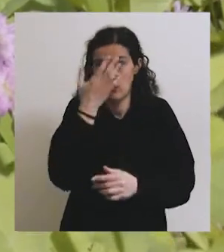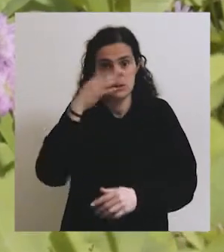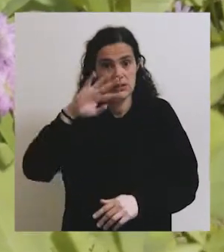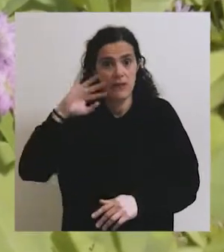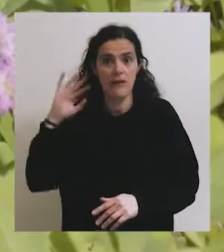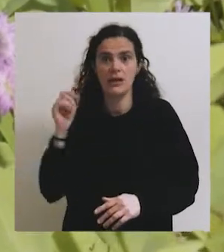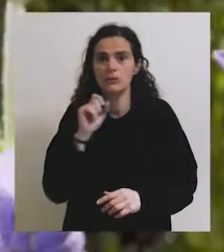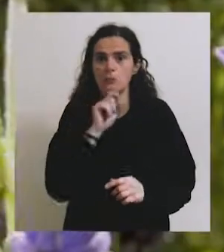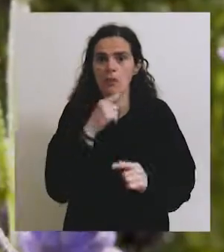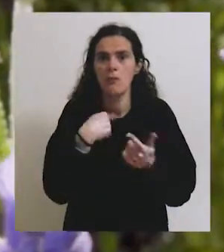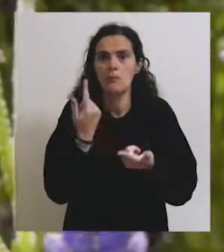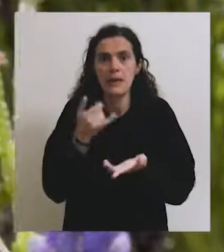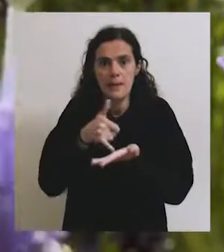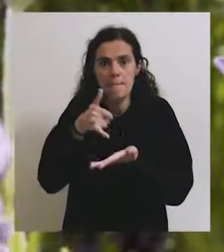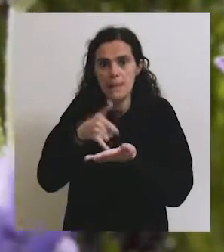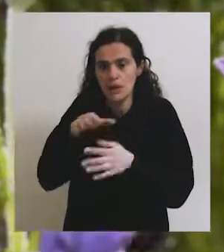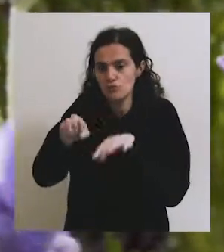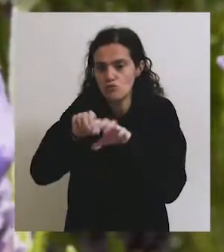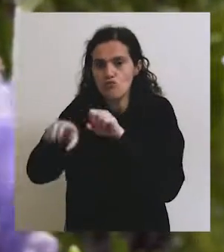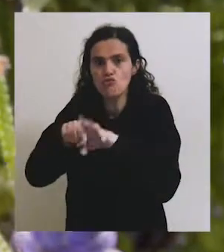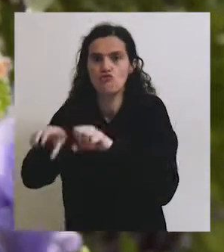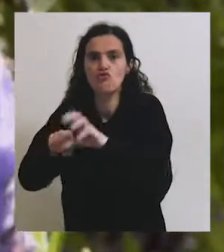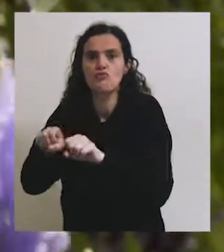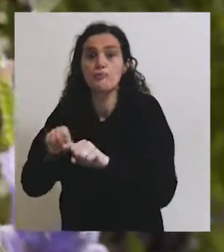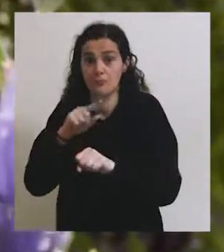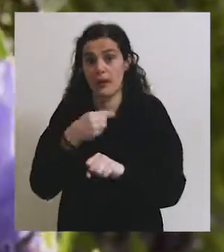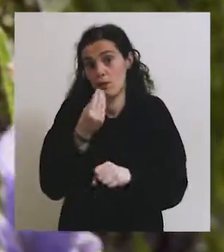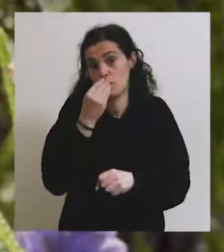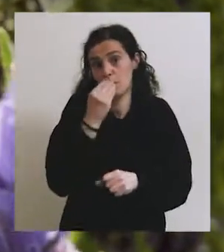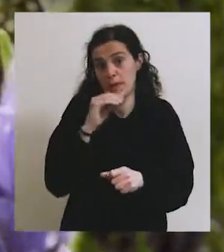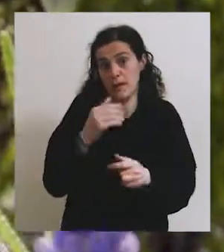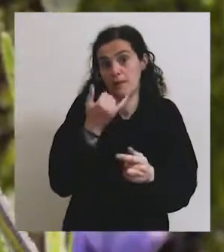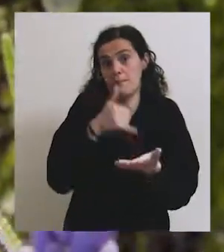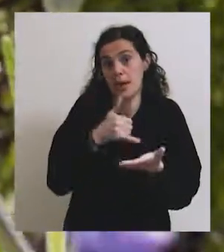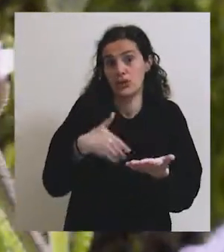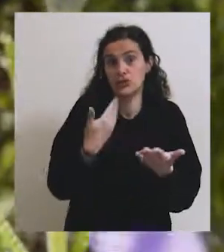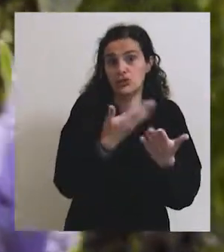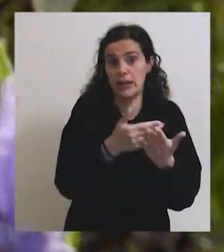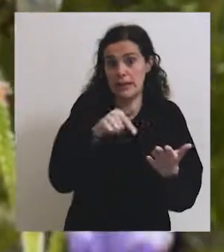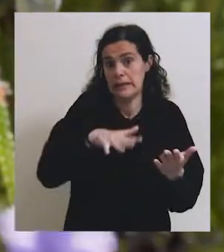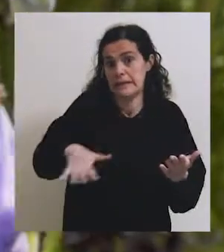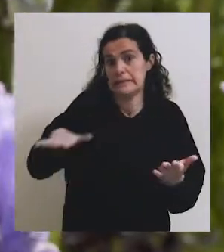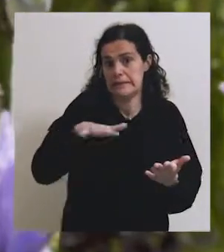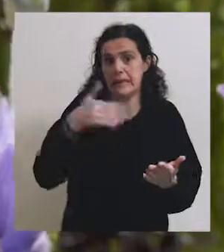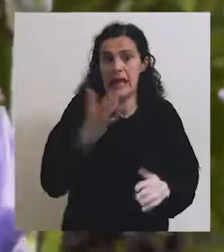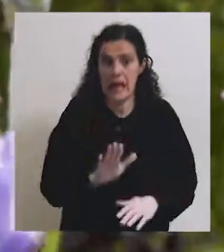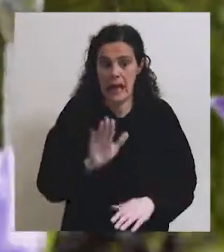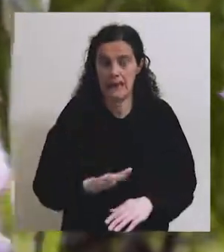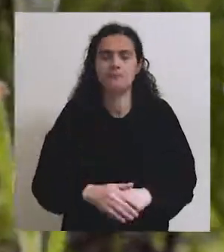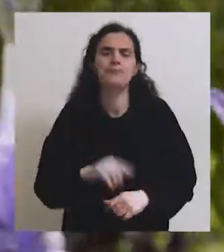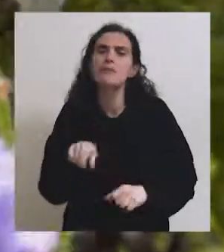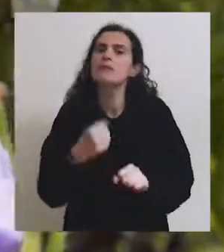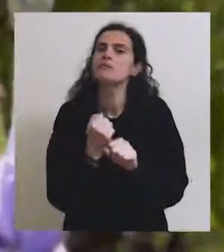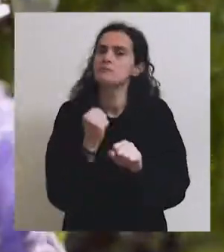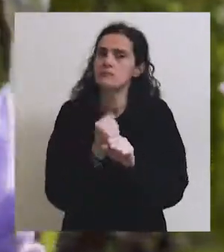flores selvagens, possam ser polinizadas e consigam dar alimento às abelhas que aqui residem. Portanto,